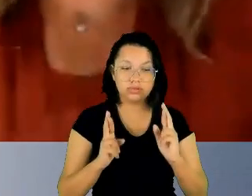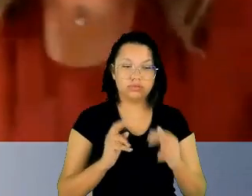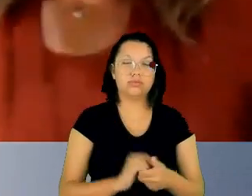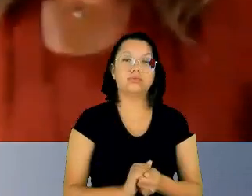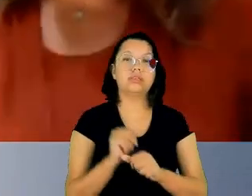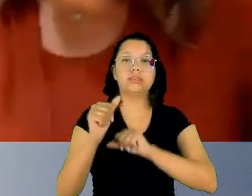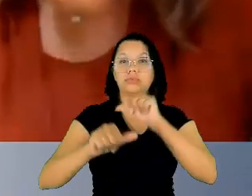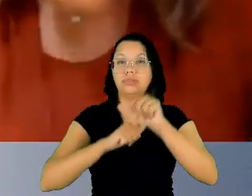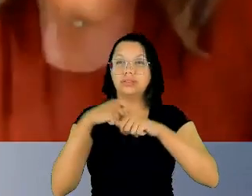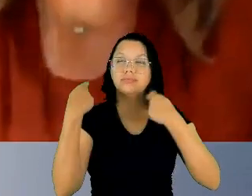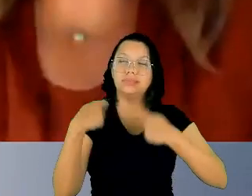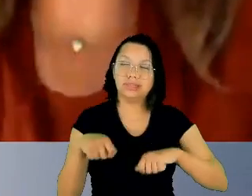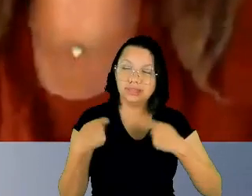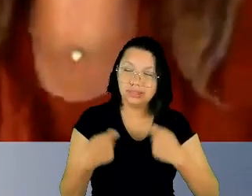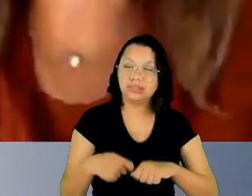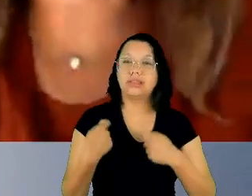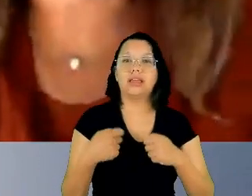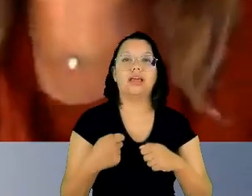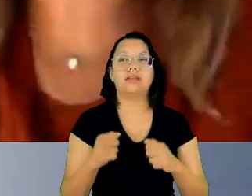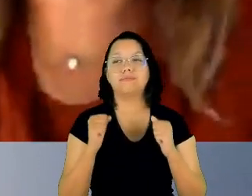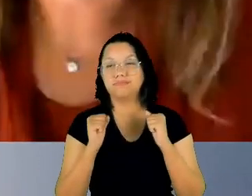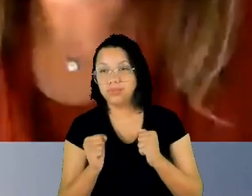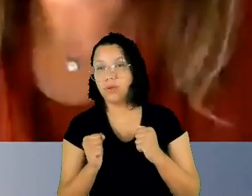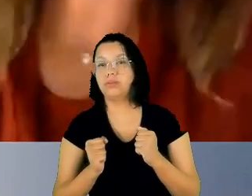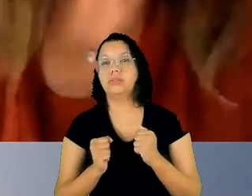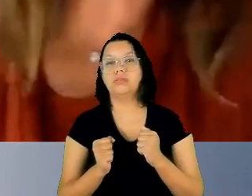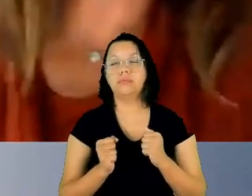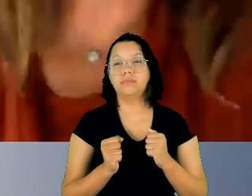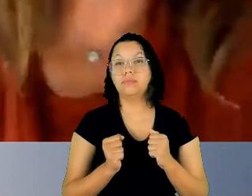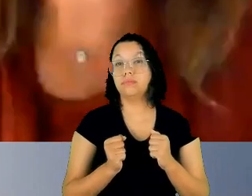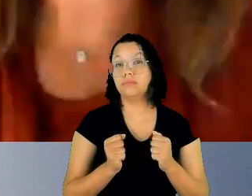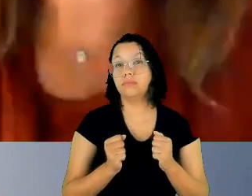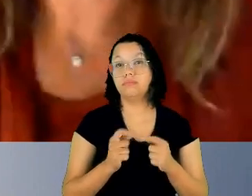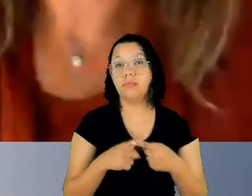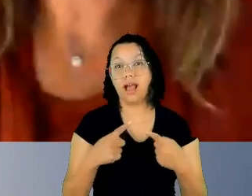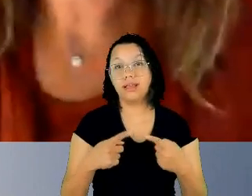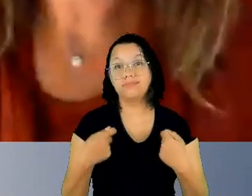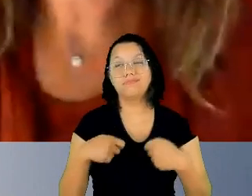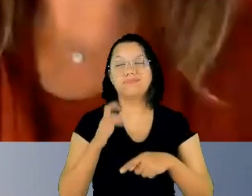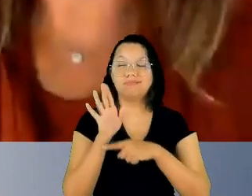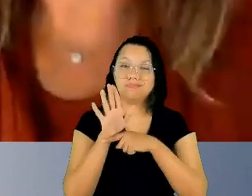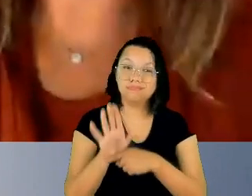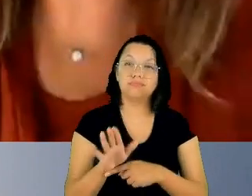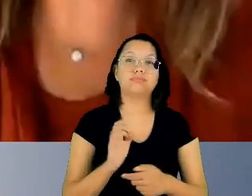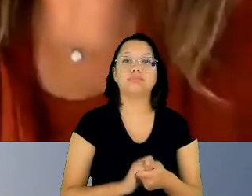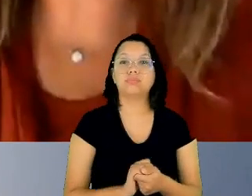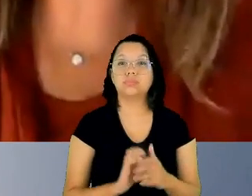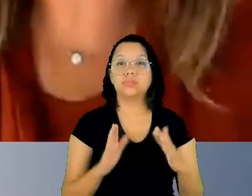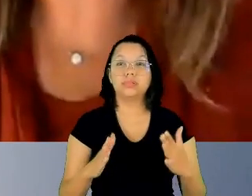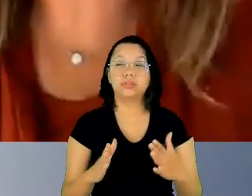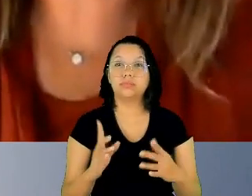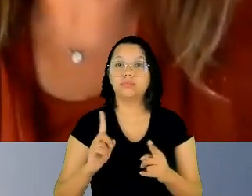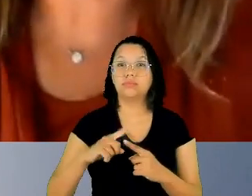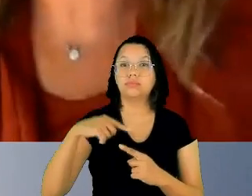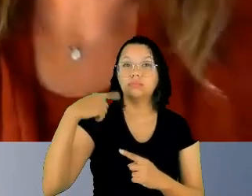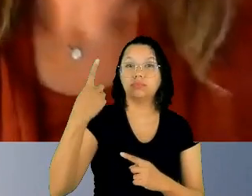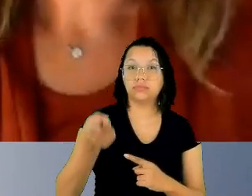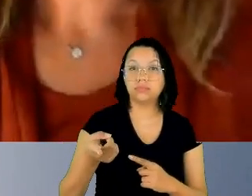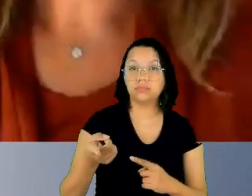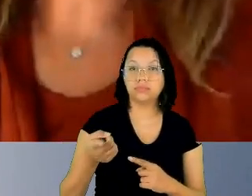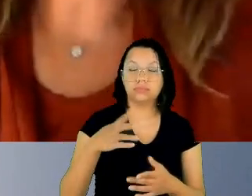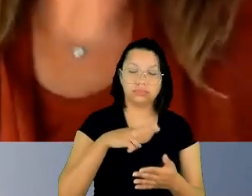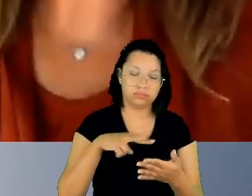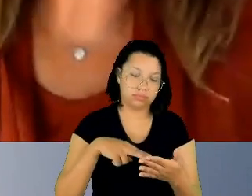possíveis e temos que dar a nossa contribuição estava lendo outro dia um livro e tinha uma passagem muito linda que dizia olha